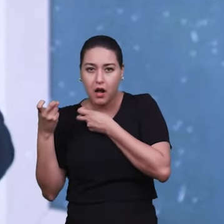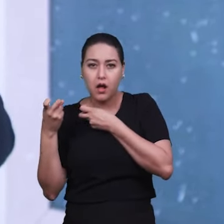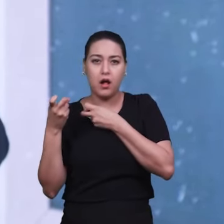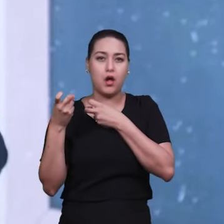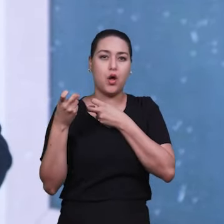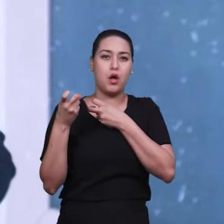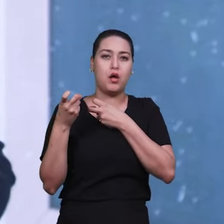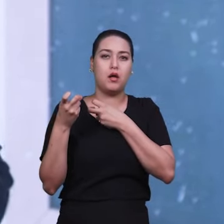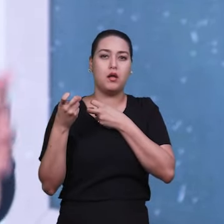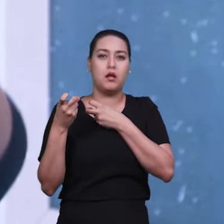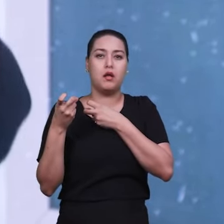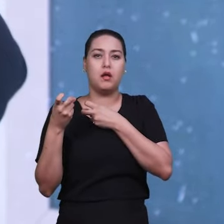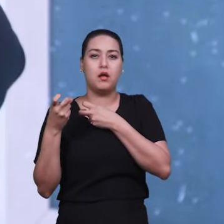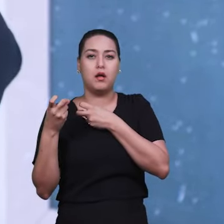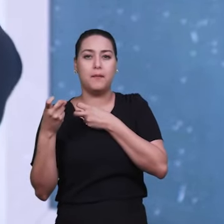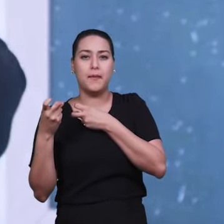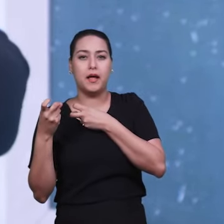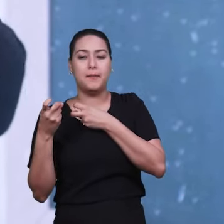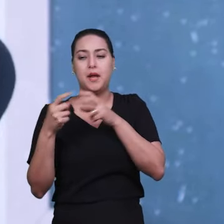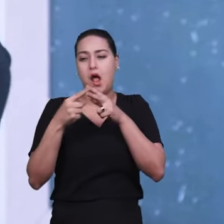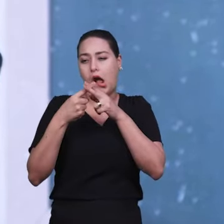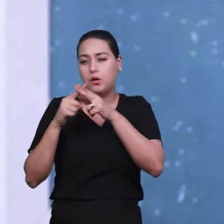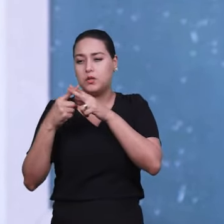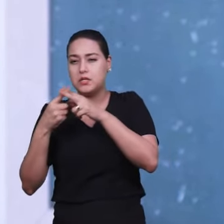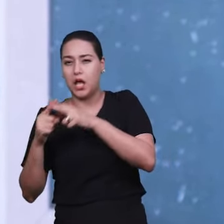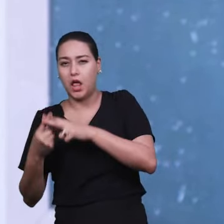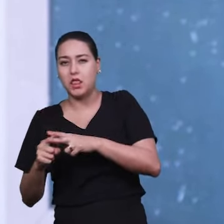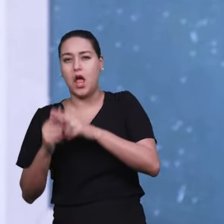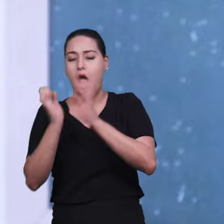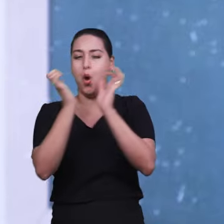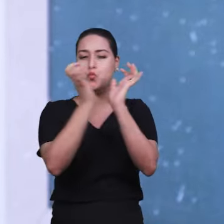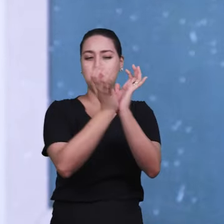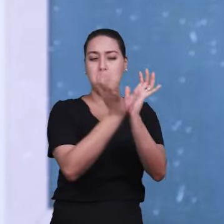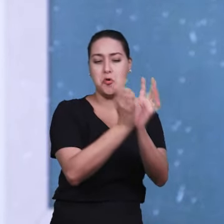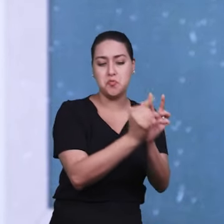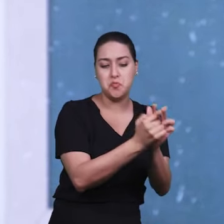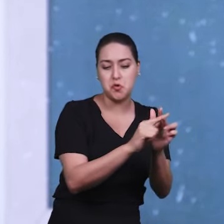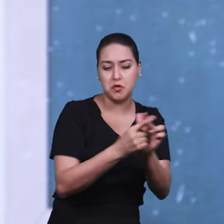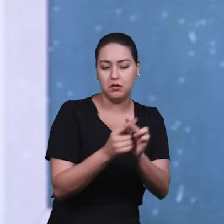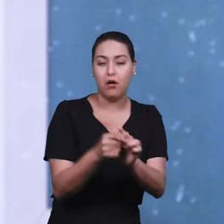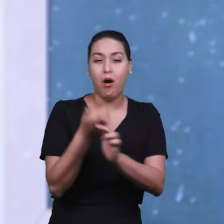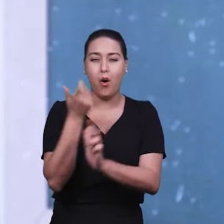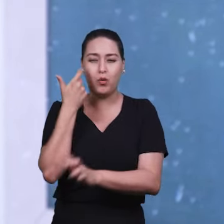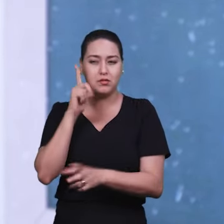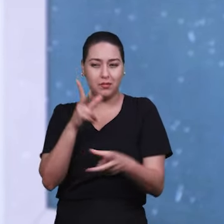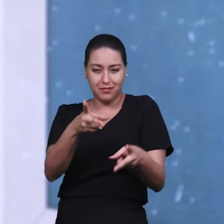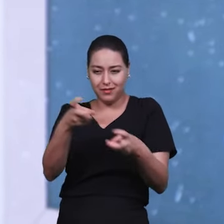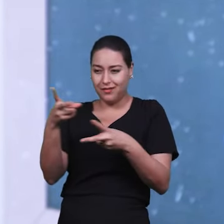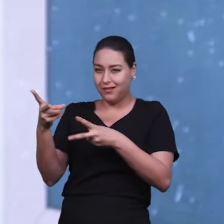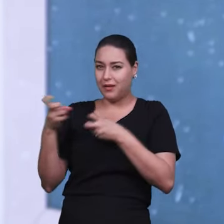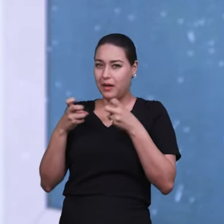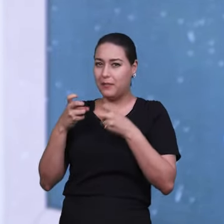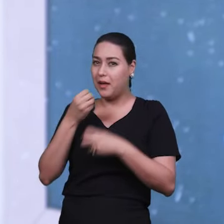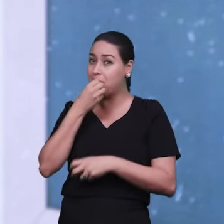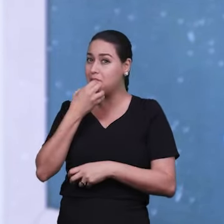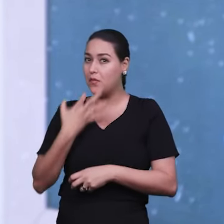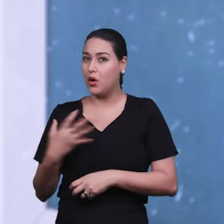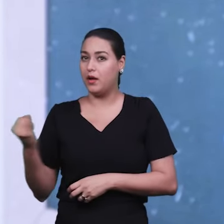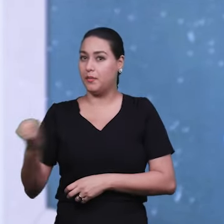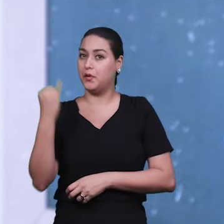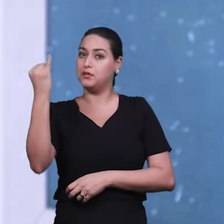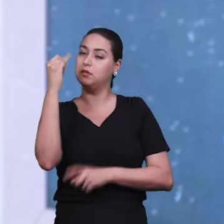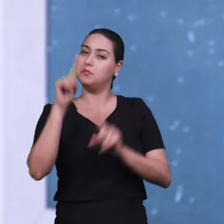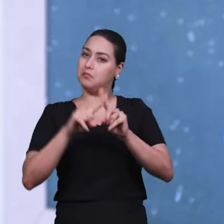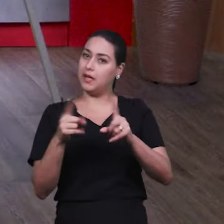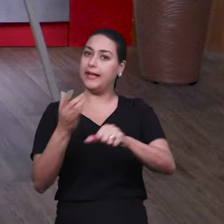orquestra. Onde está o problema de afinação aqui para ajudar? O coro também. Você tem que ter um bom ouvido, é importante. Mas isso é treinado,